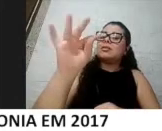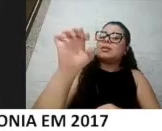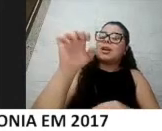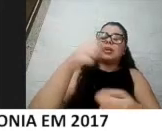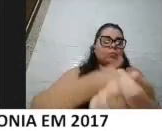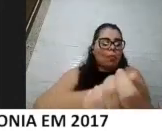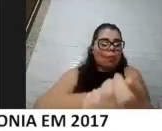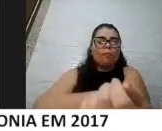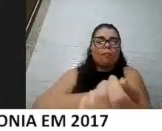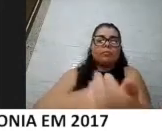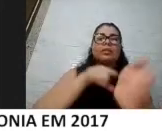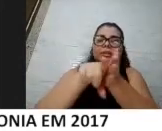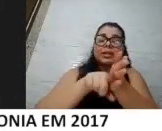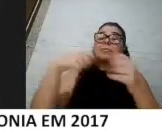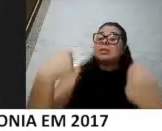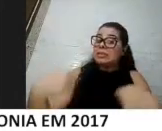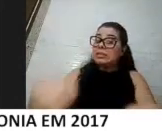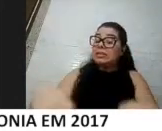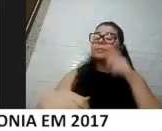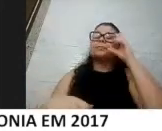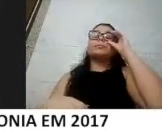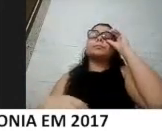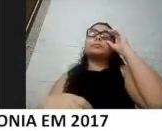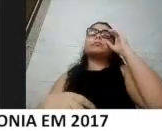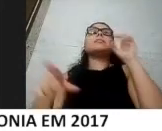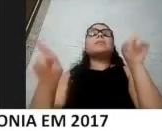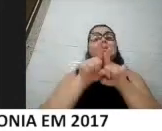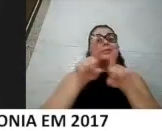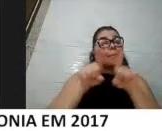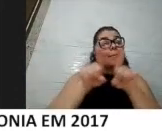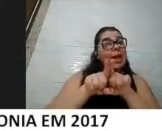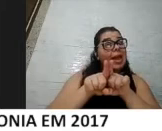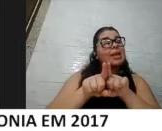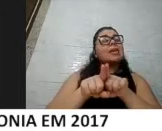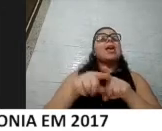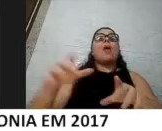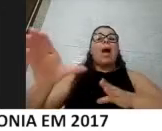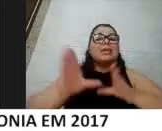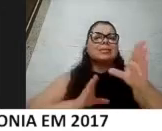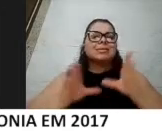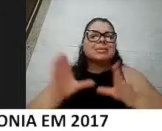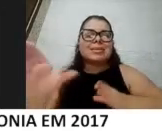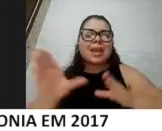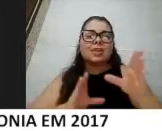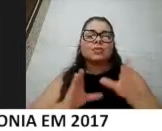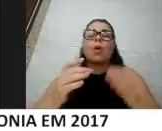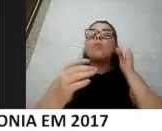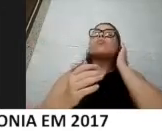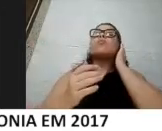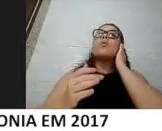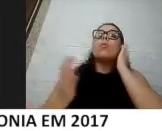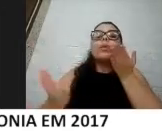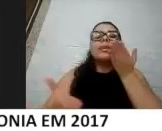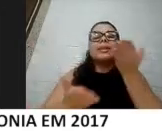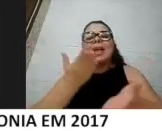aos cuidados de saúde. A gente sabe que a questão do acesso ao cuidado de saúde e às vezes específico para essas